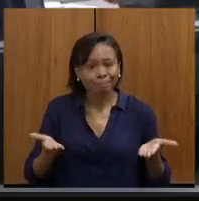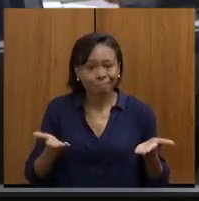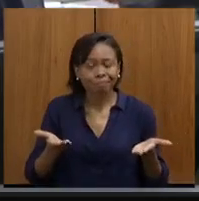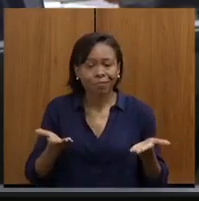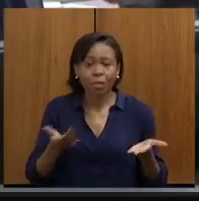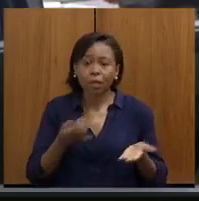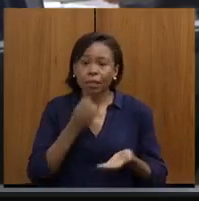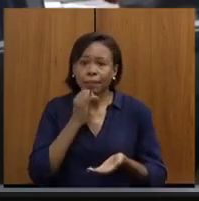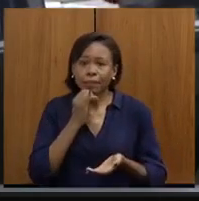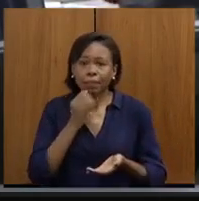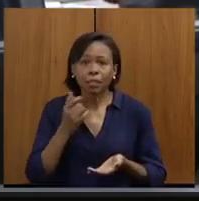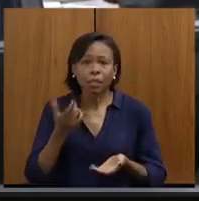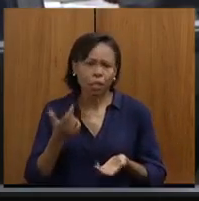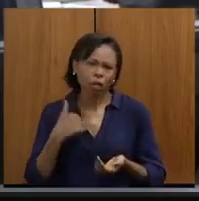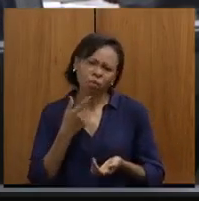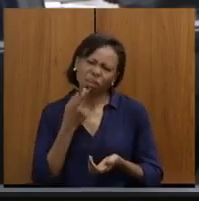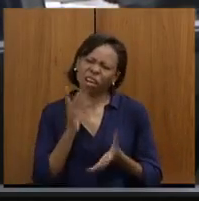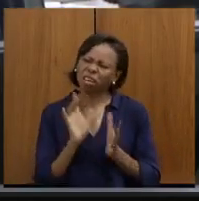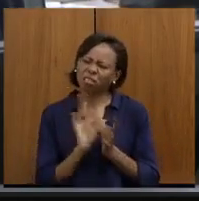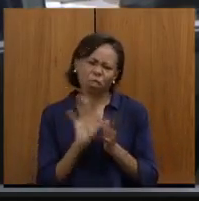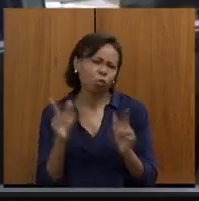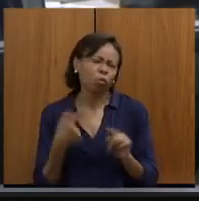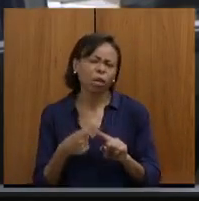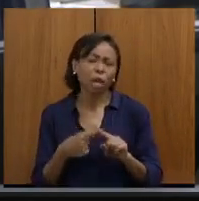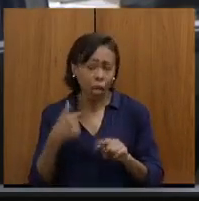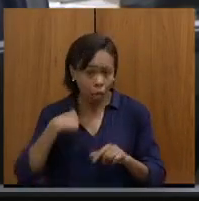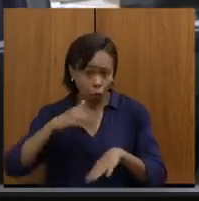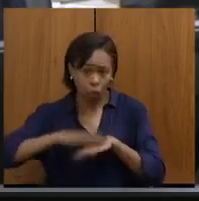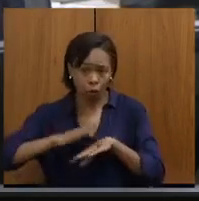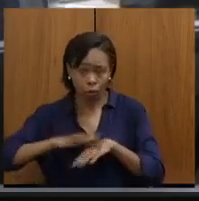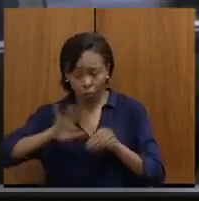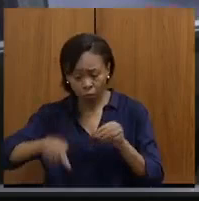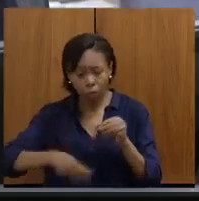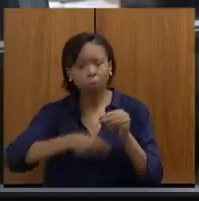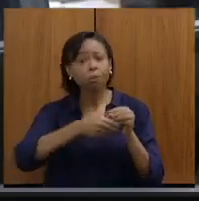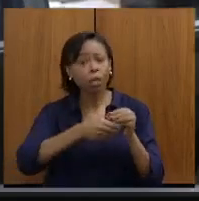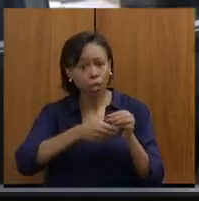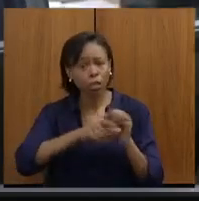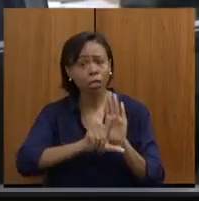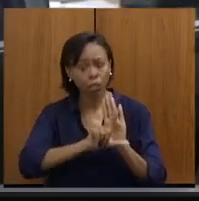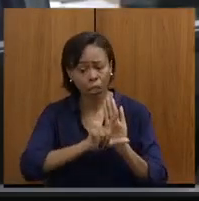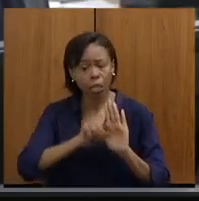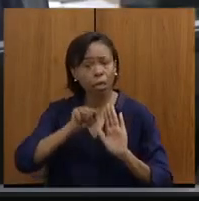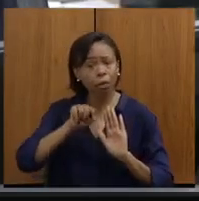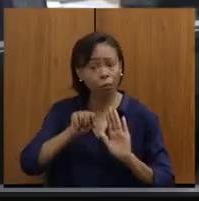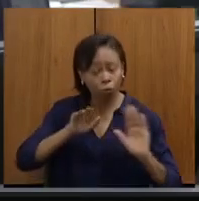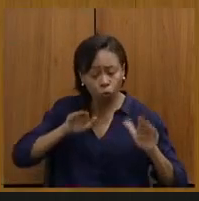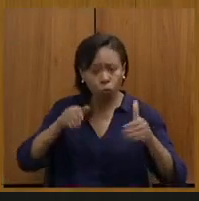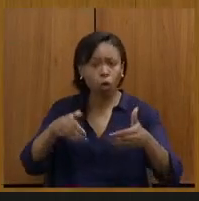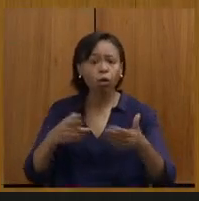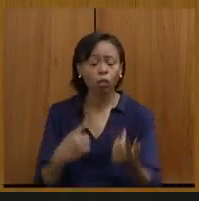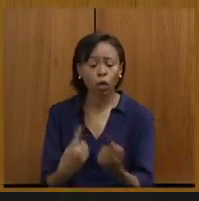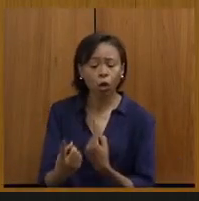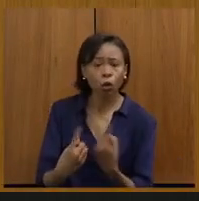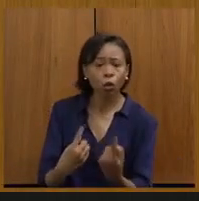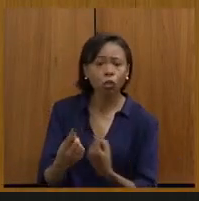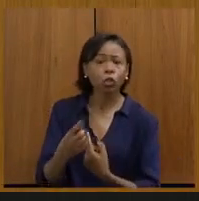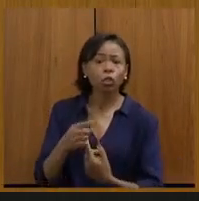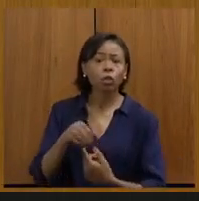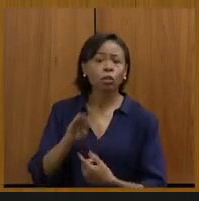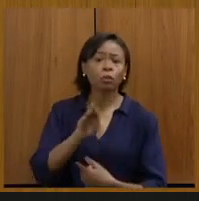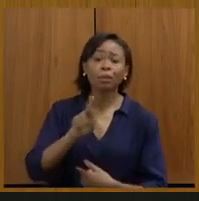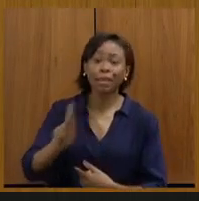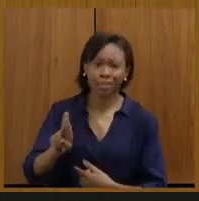eu falo isso muito à vontade, porque eu coloquei a emenda para a rodovia, a emenda até de um montante